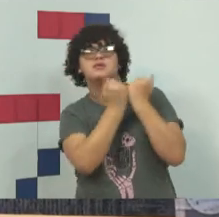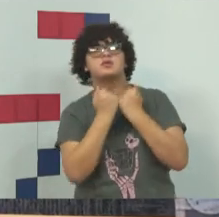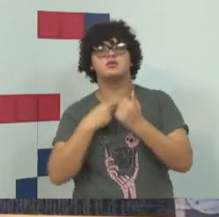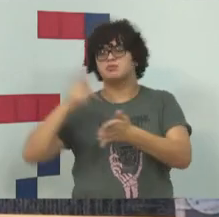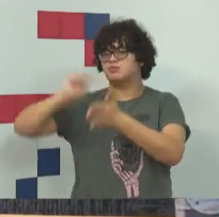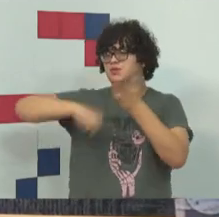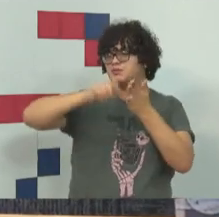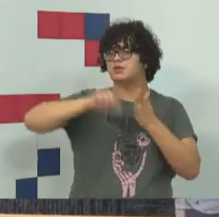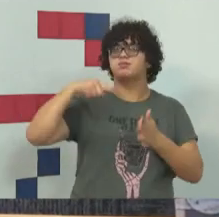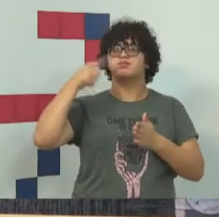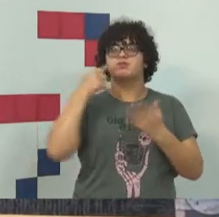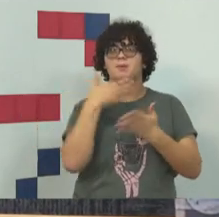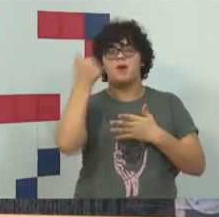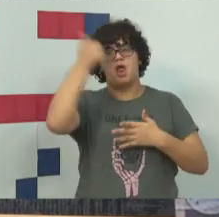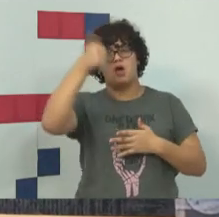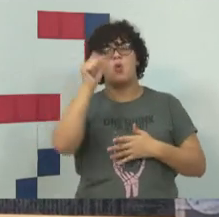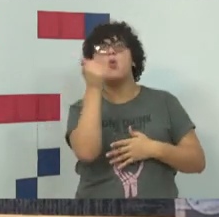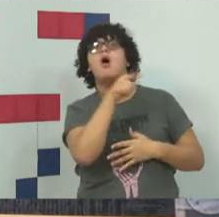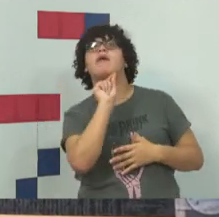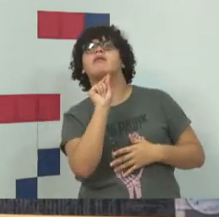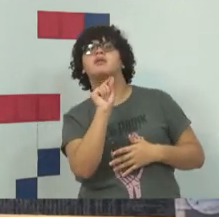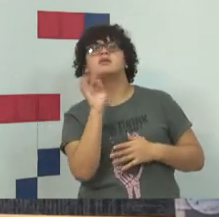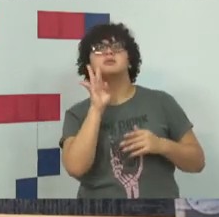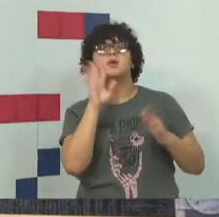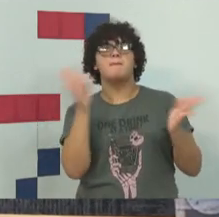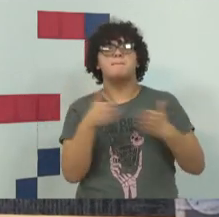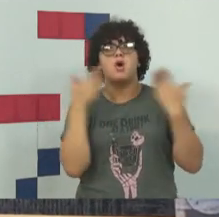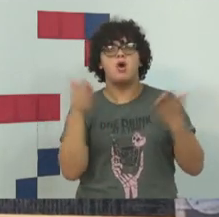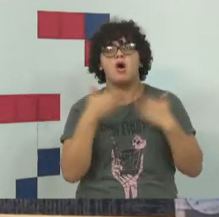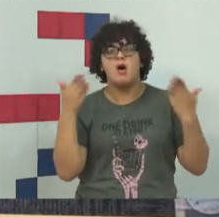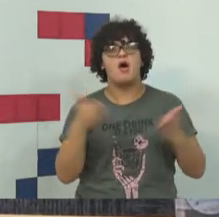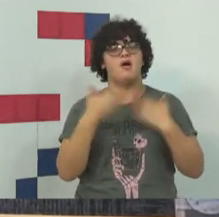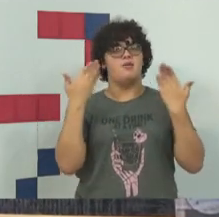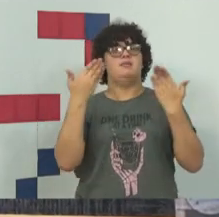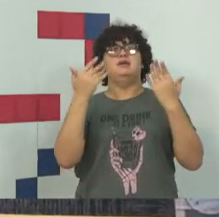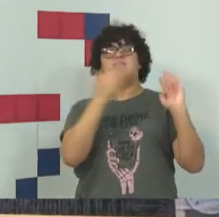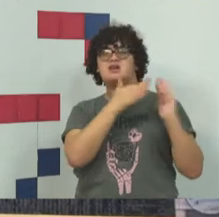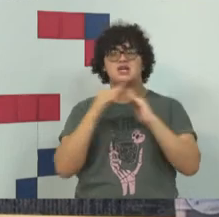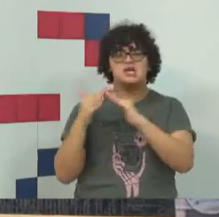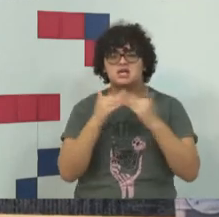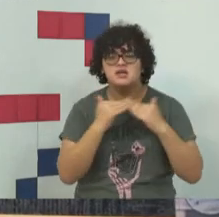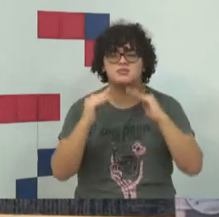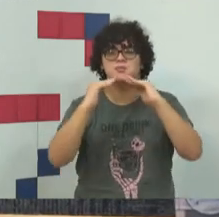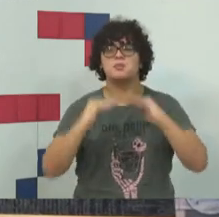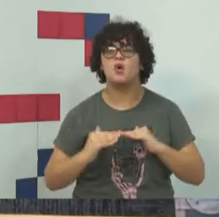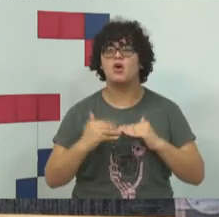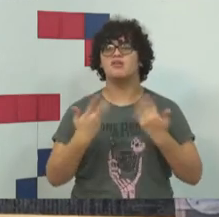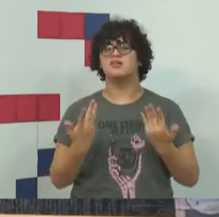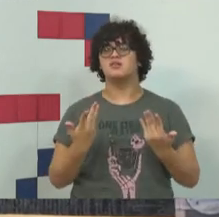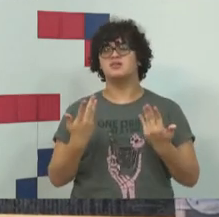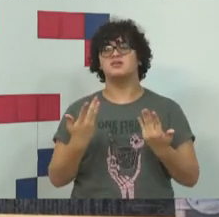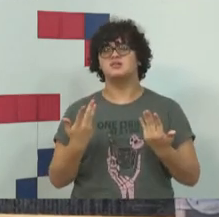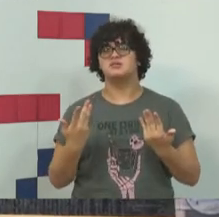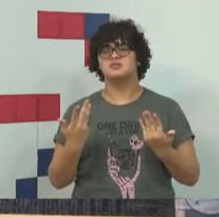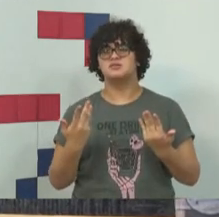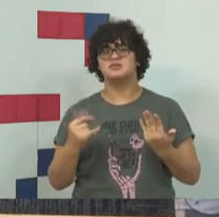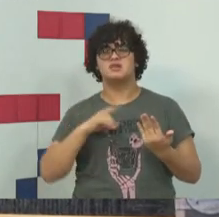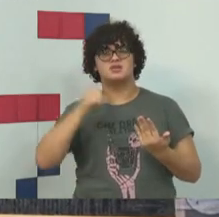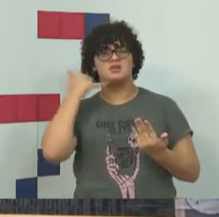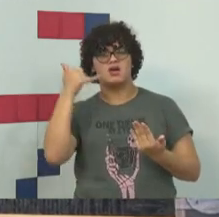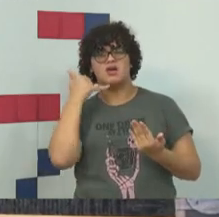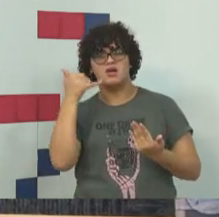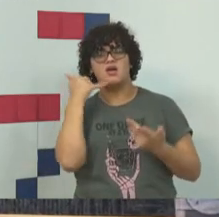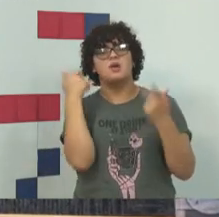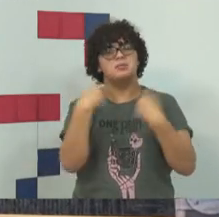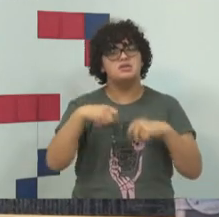advogados. Eu fico pensando o que o pobre, aquele que é desamparado e que tem um smartphone na mão,